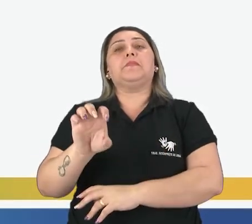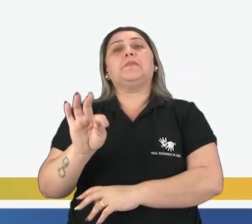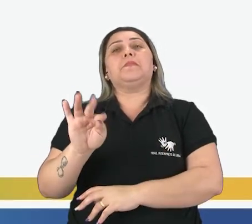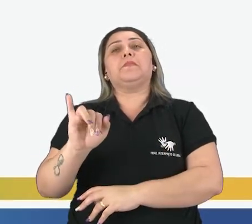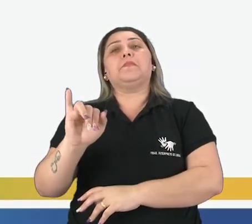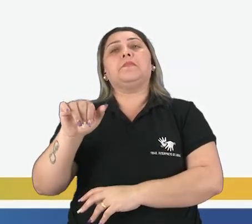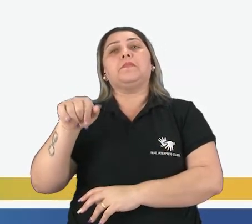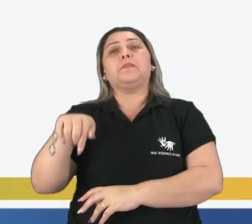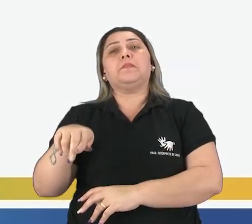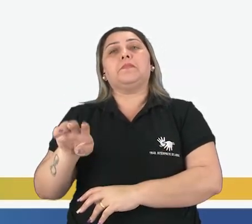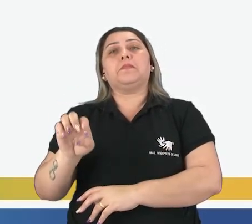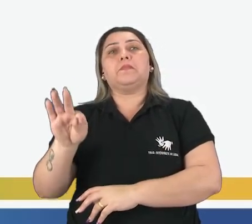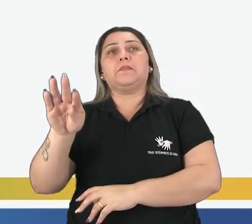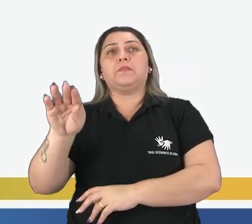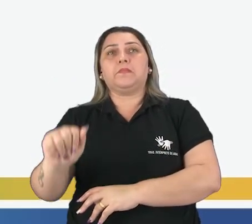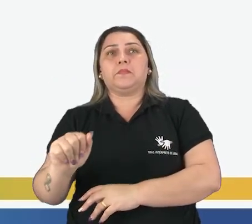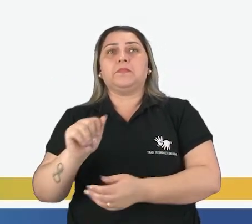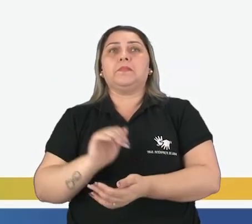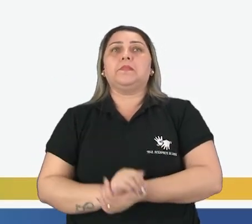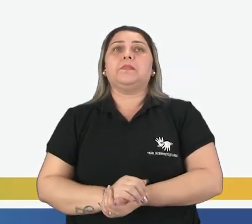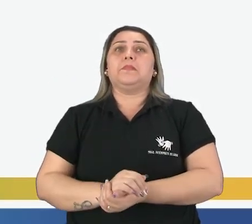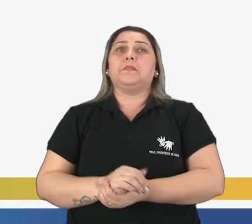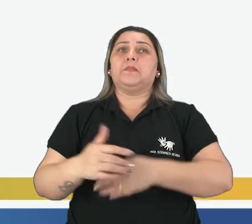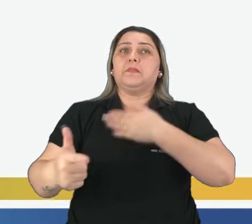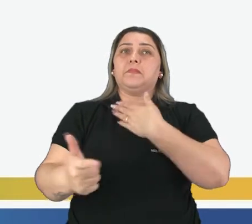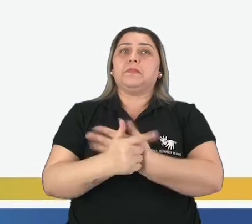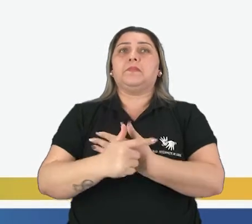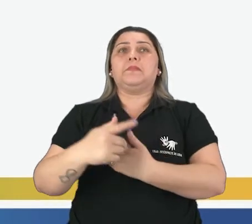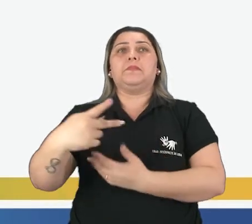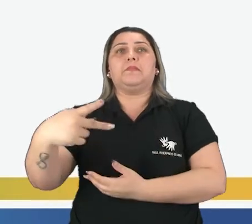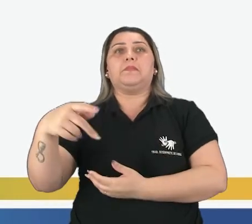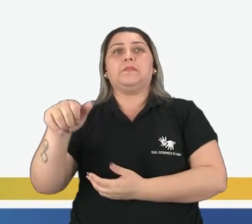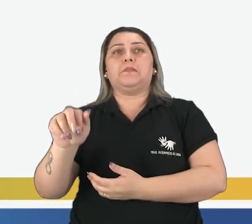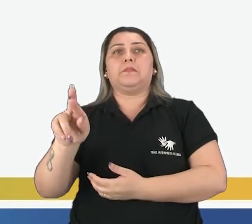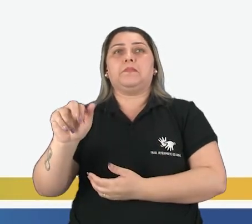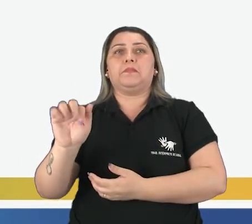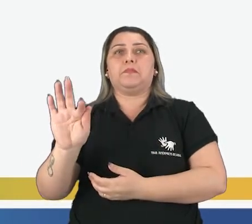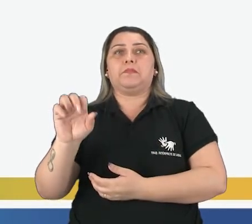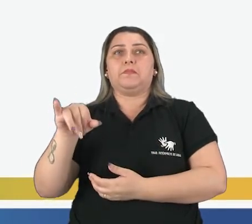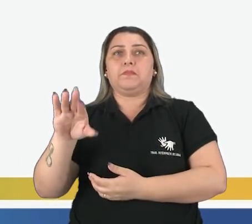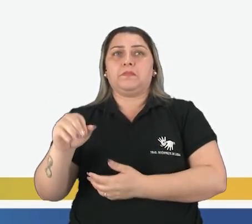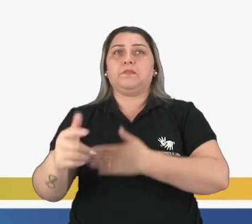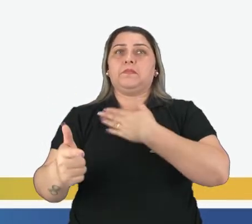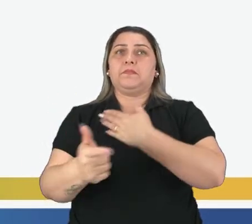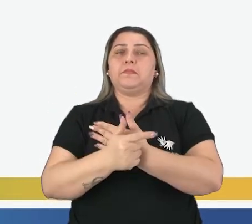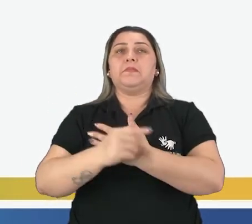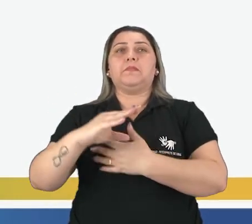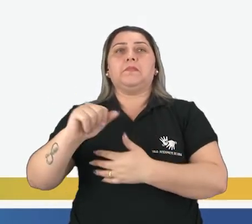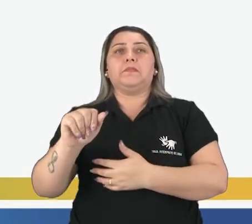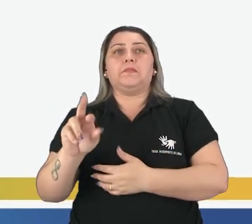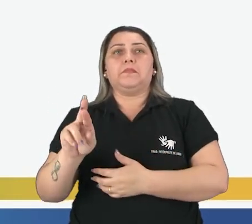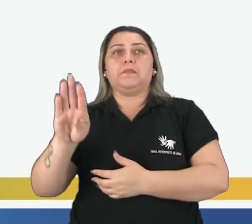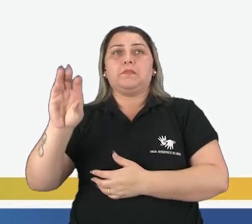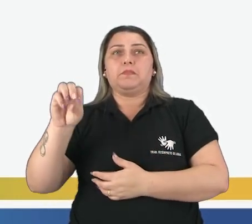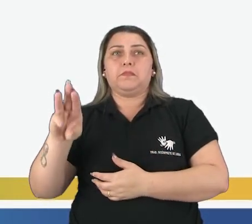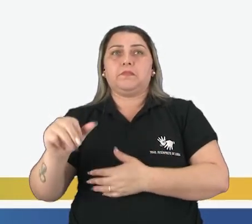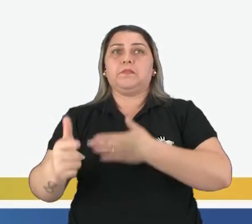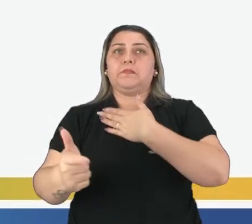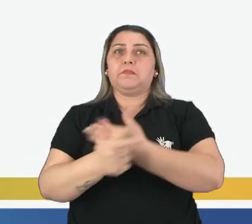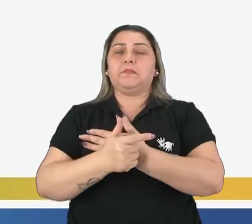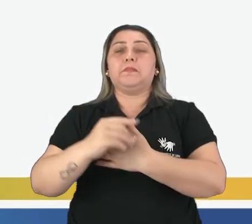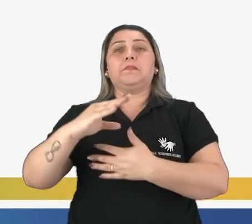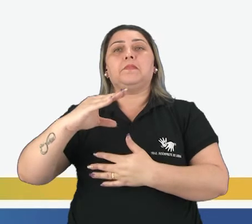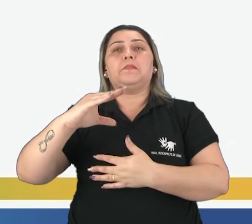plastificado, que foi plastificado também não pode. Papel engordurado. Etiquetas adesivas, papel